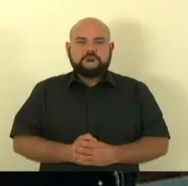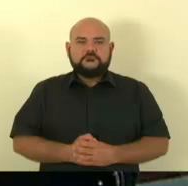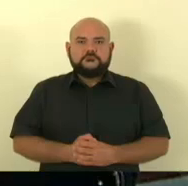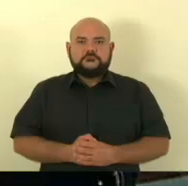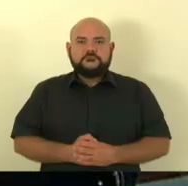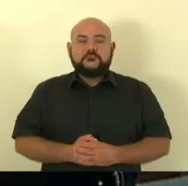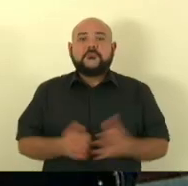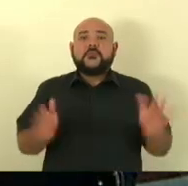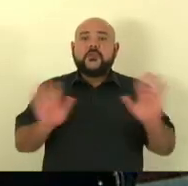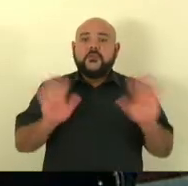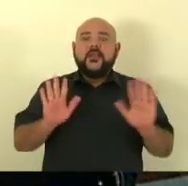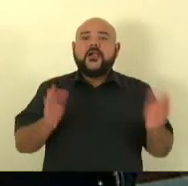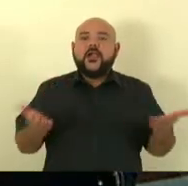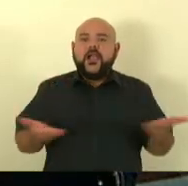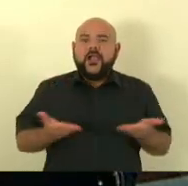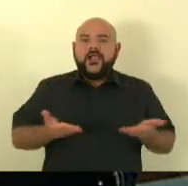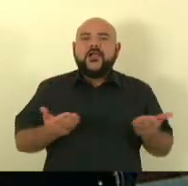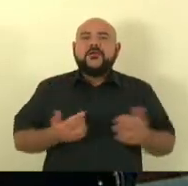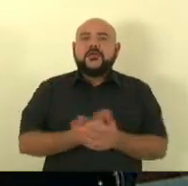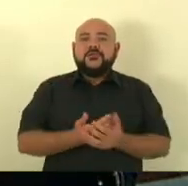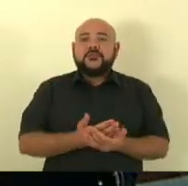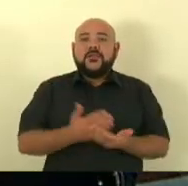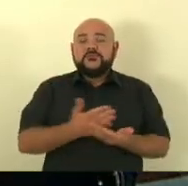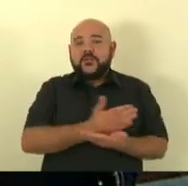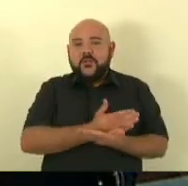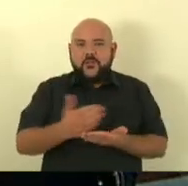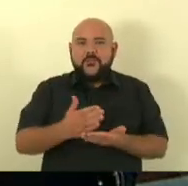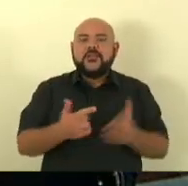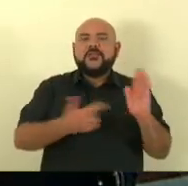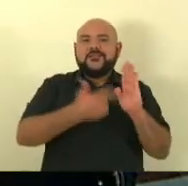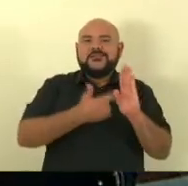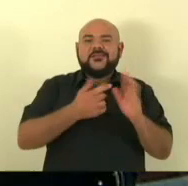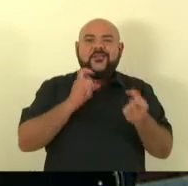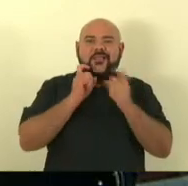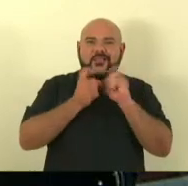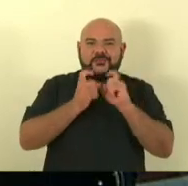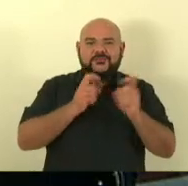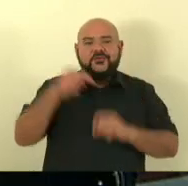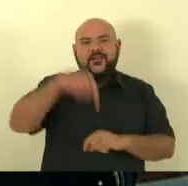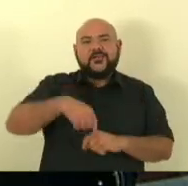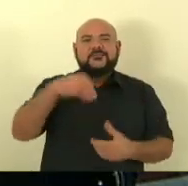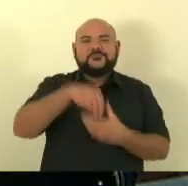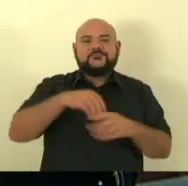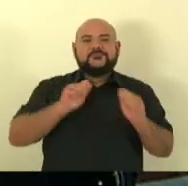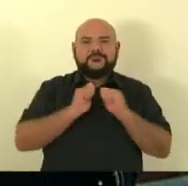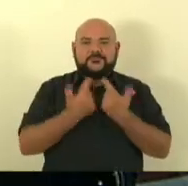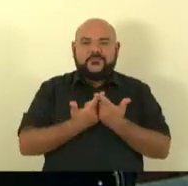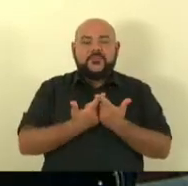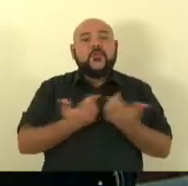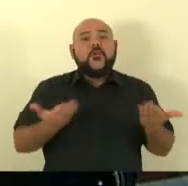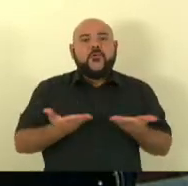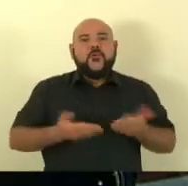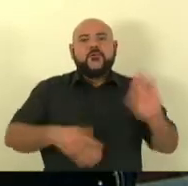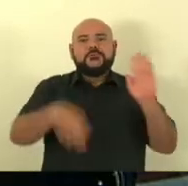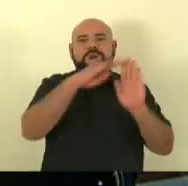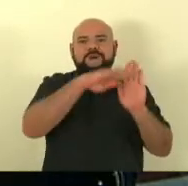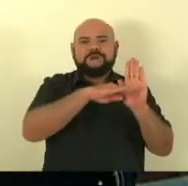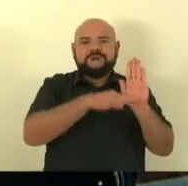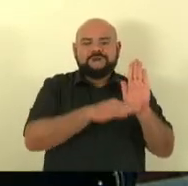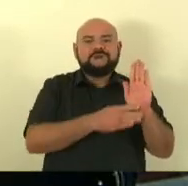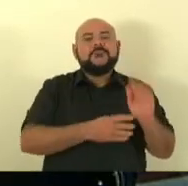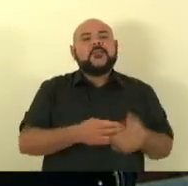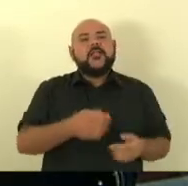Olá, tem início agora a segunda sessão ordinária desta semana aqui na Assembleia. Na pauta de votação desta terça-feira serão